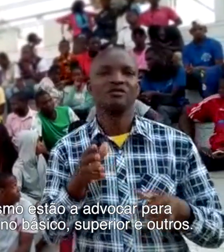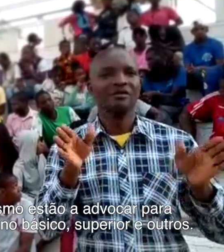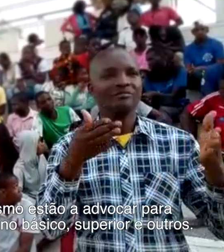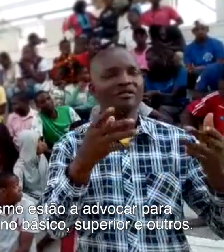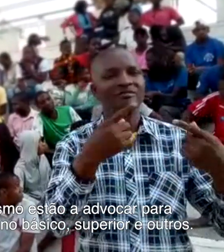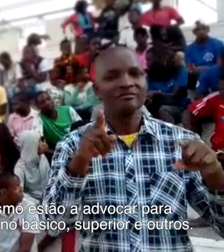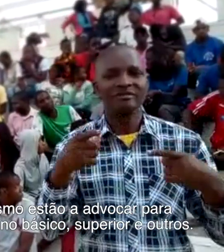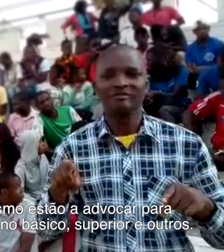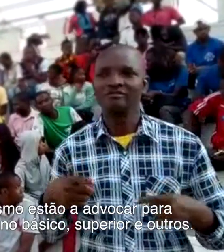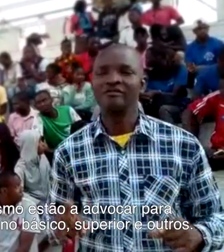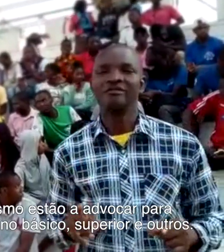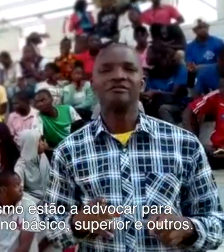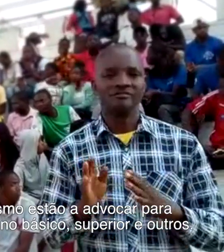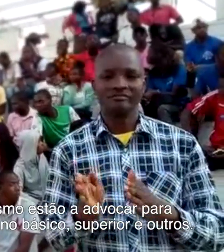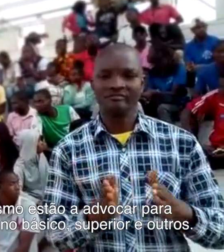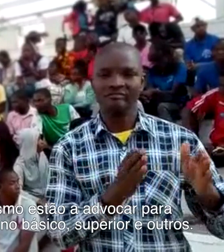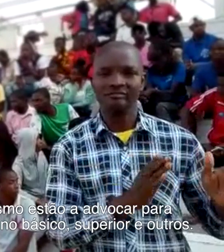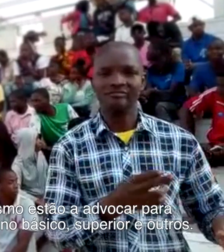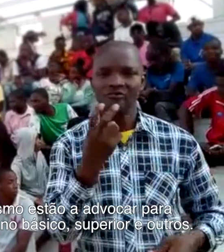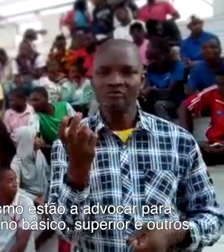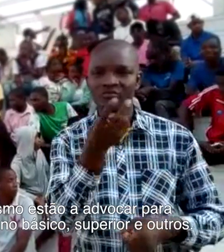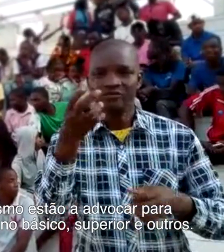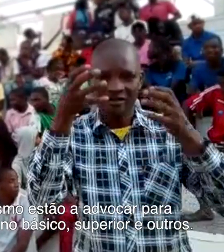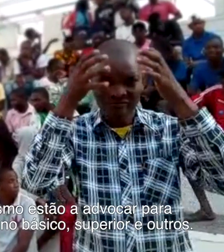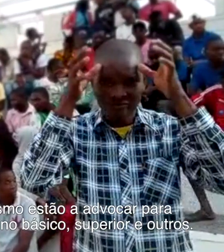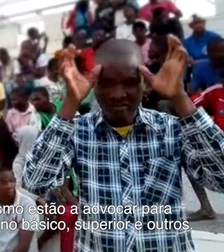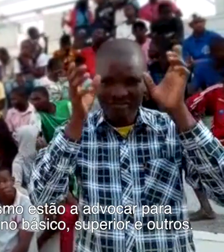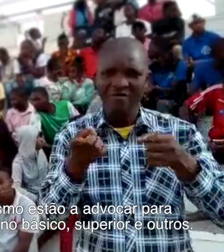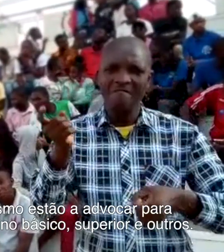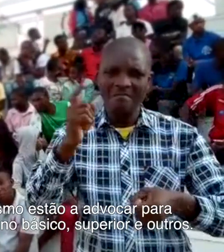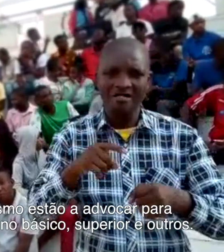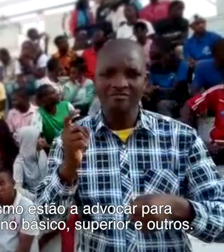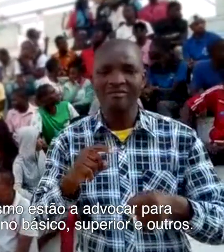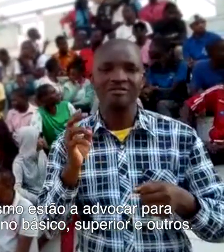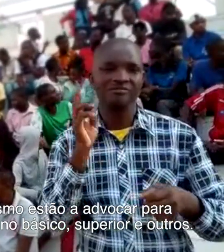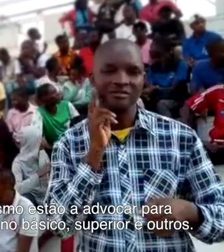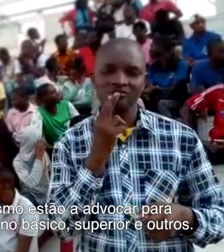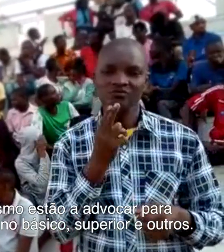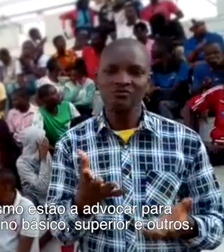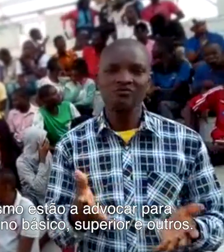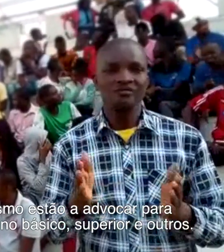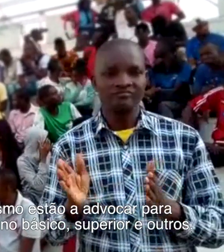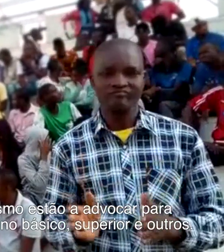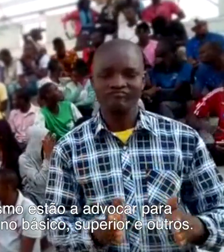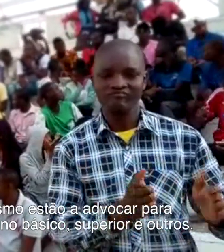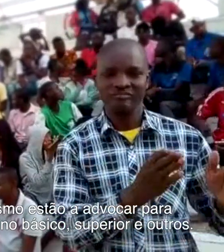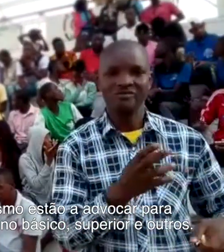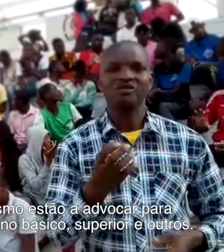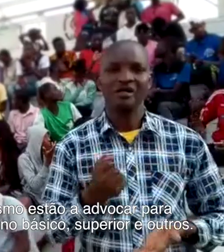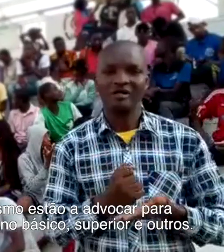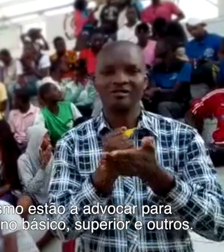para emprego, formação profissional, ensino básico,